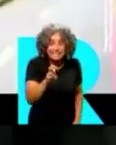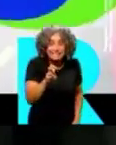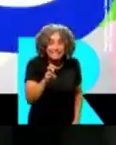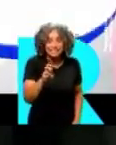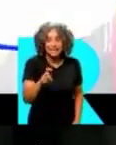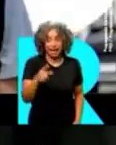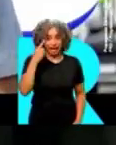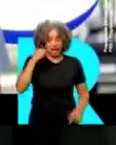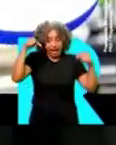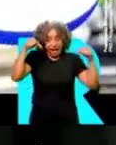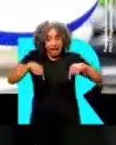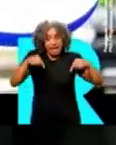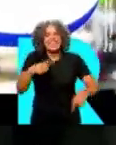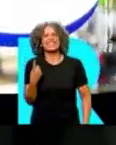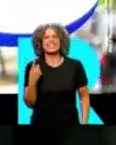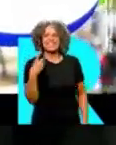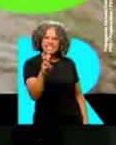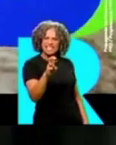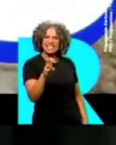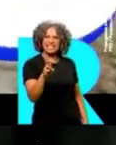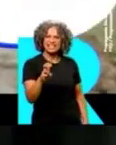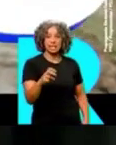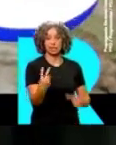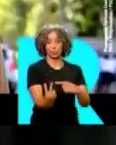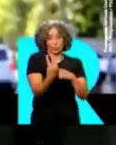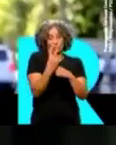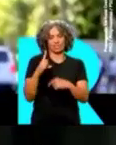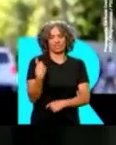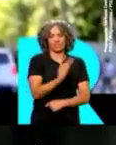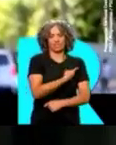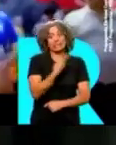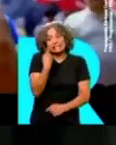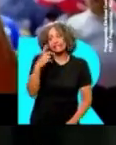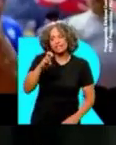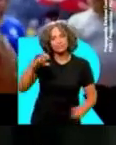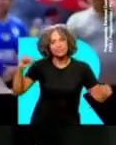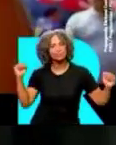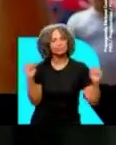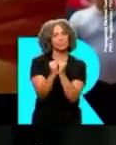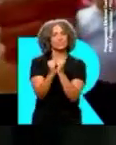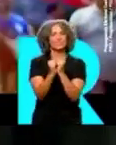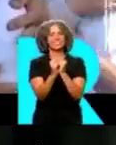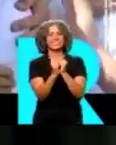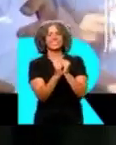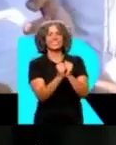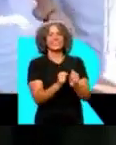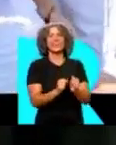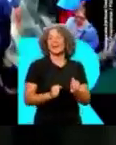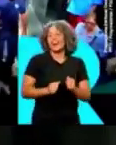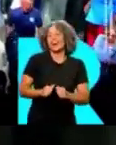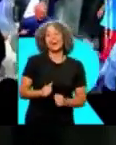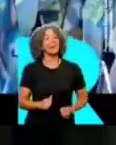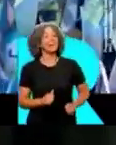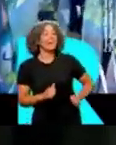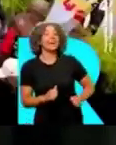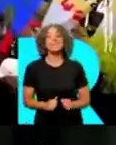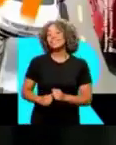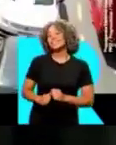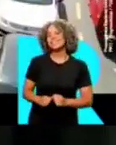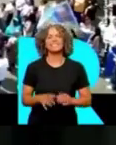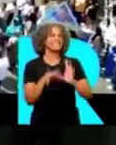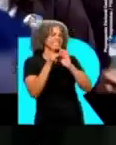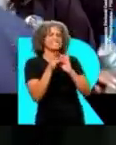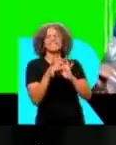É 15. Aqui é Ricardo, aqui é 15. É 15. Ele está cuidando da gente. O Ricardo é 15, estamos juntos. Deixa o cara